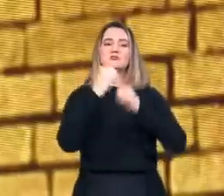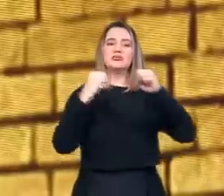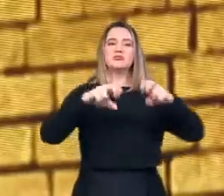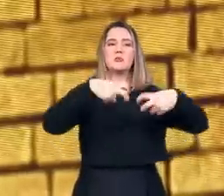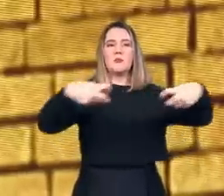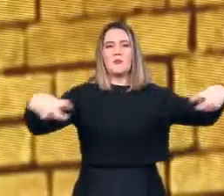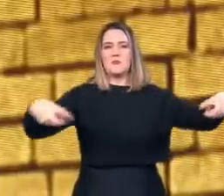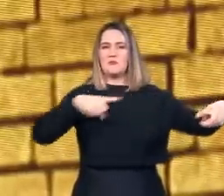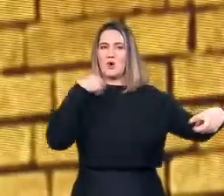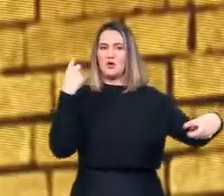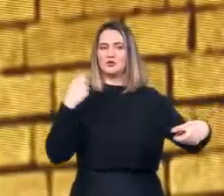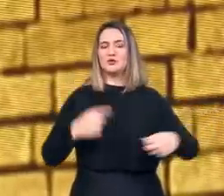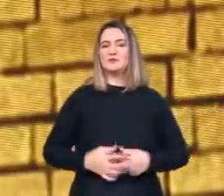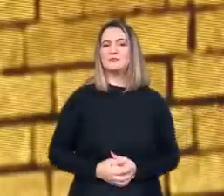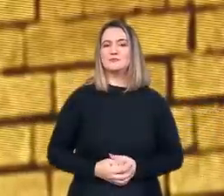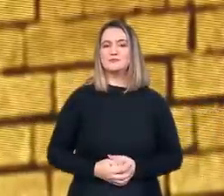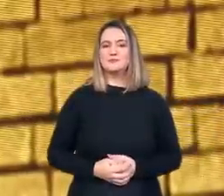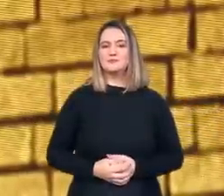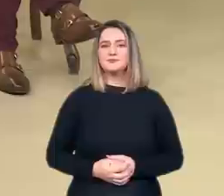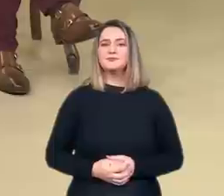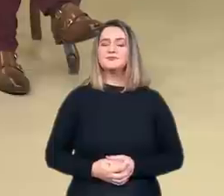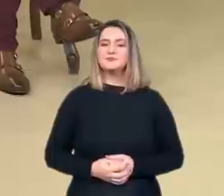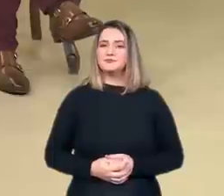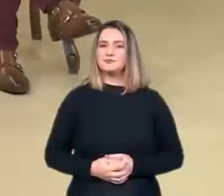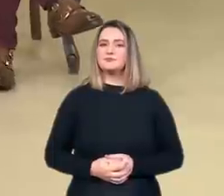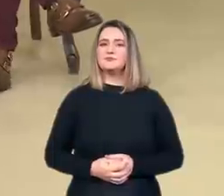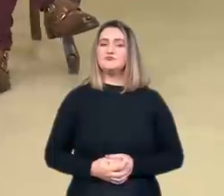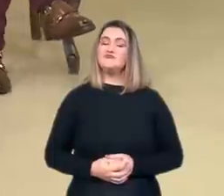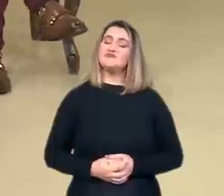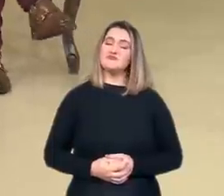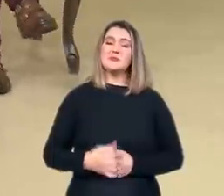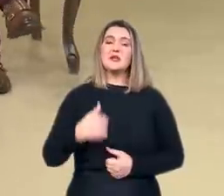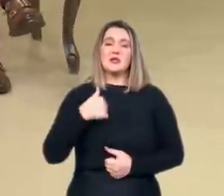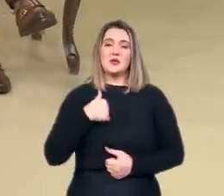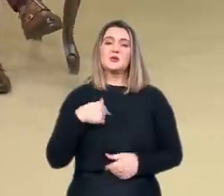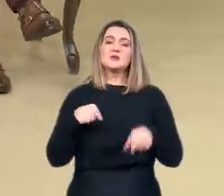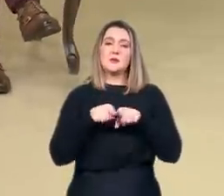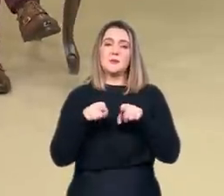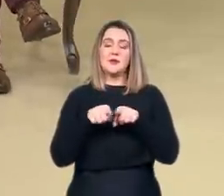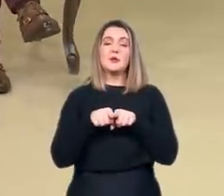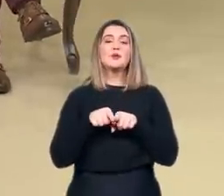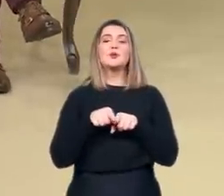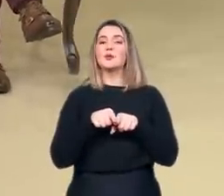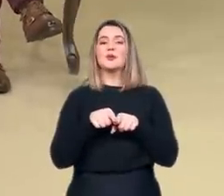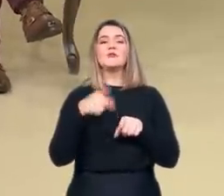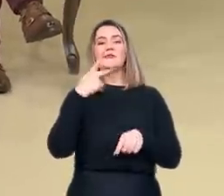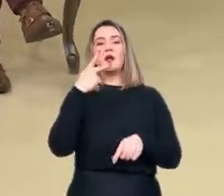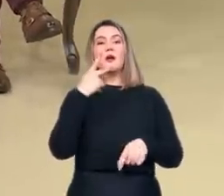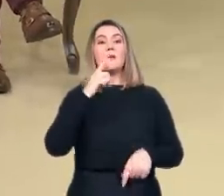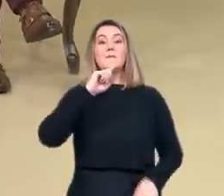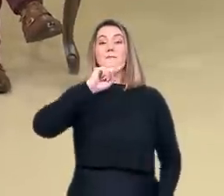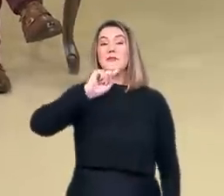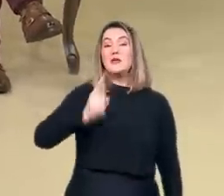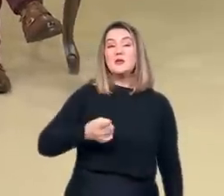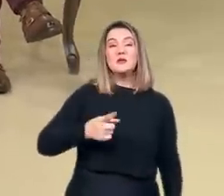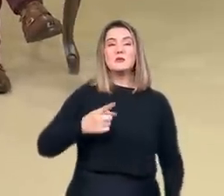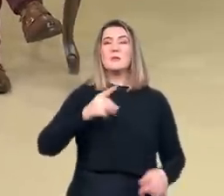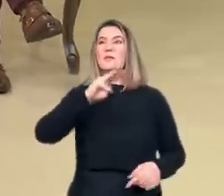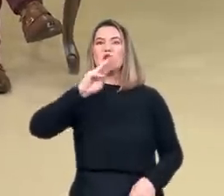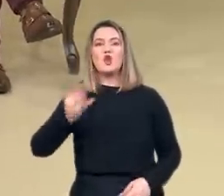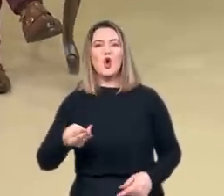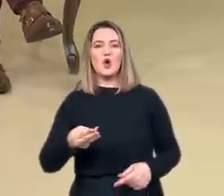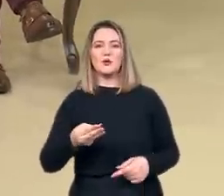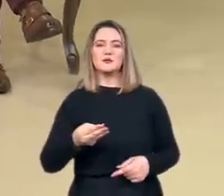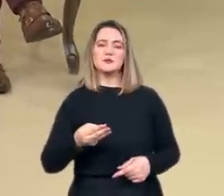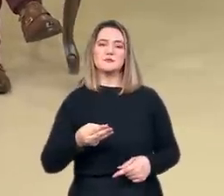mortes que ela acabou culminando. Por mais que eu concorde que é caricatural dizer que milhões